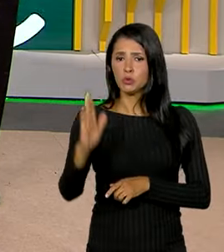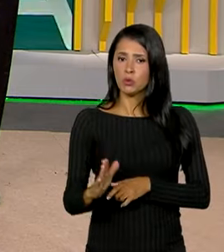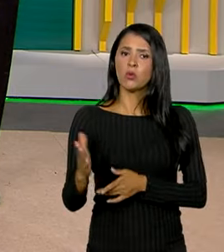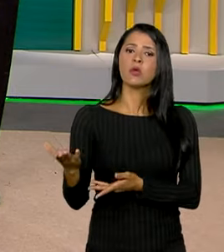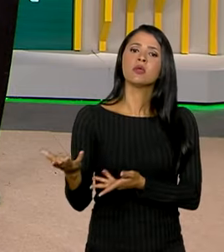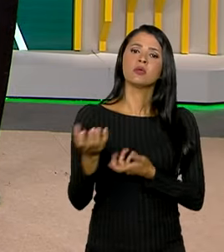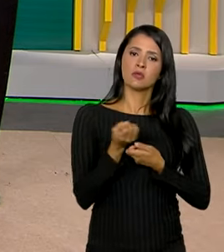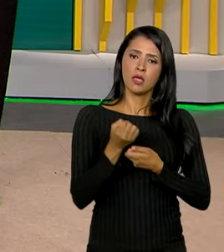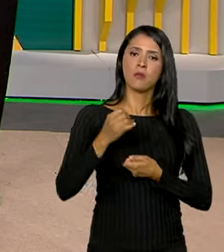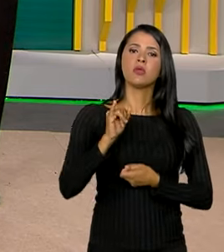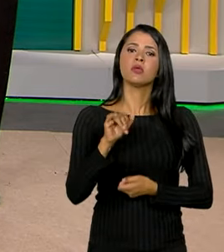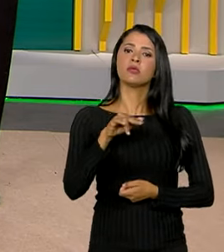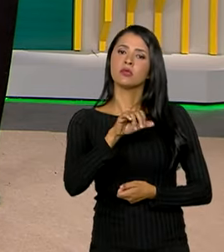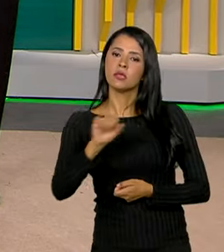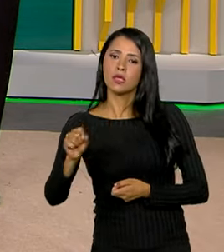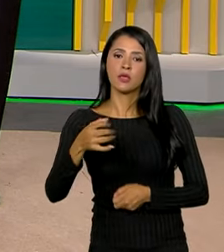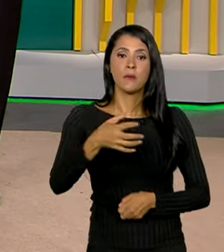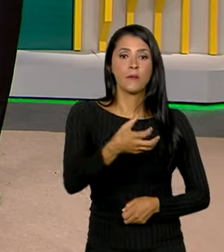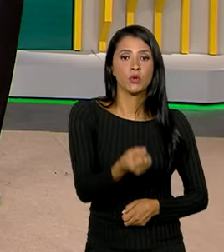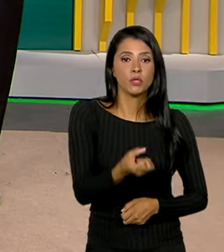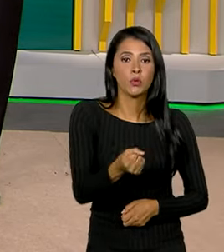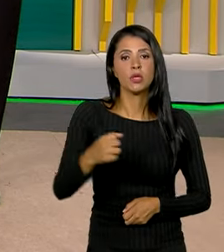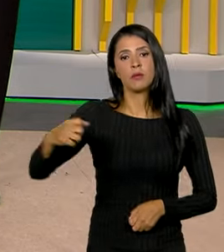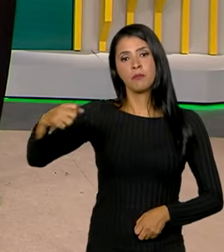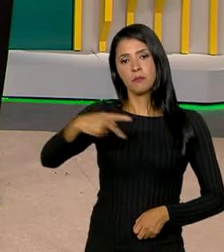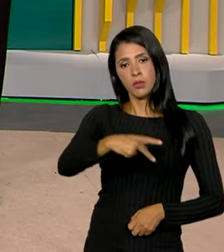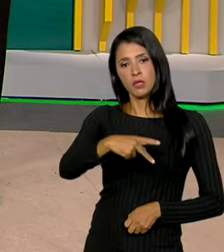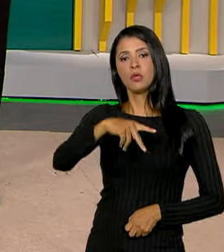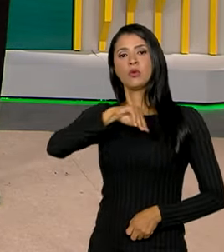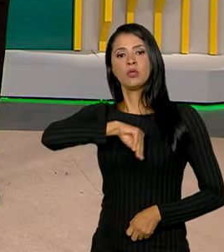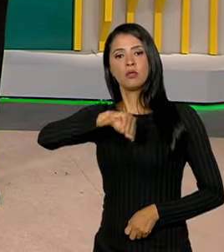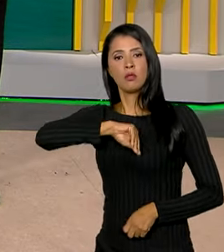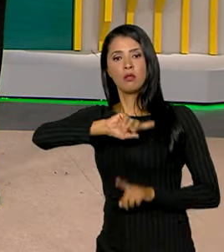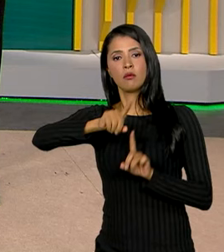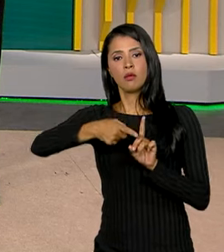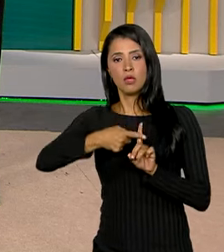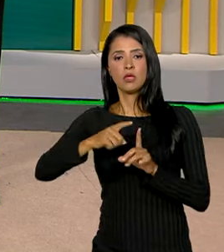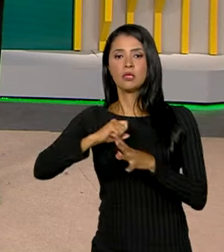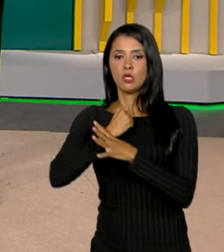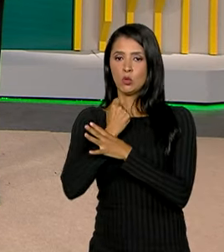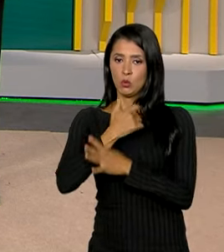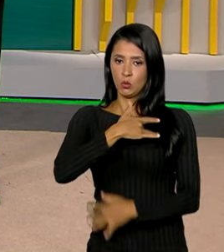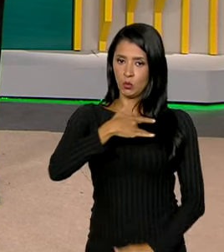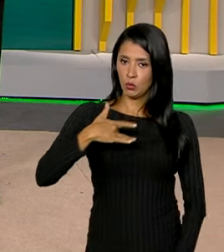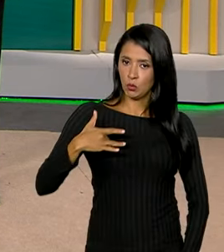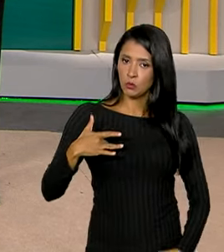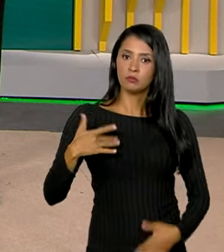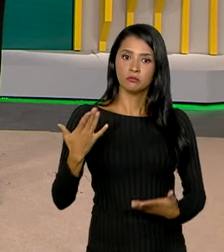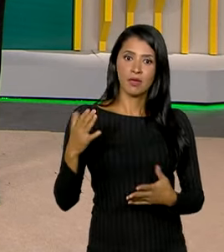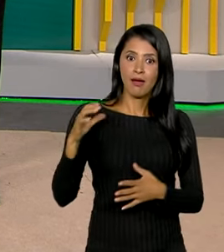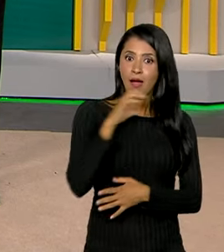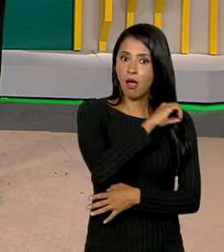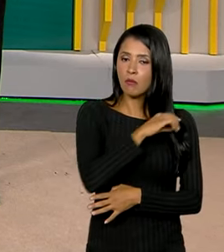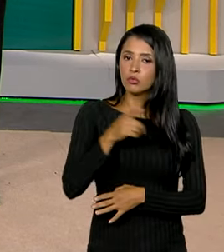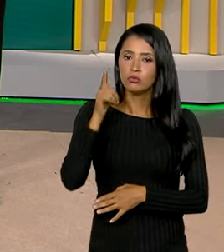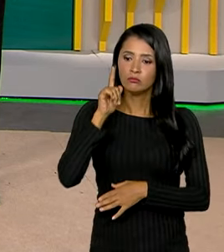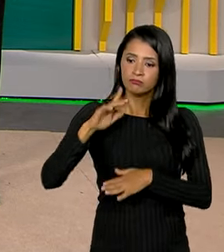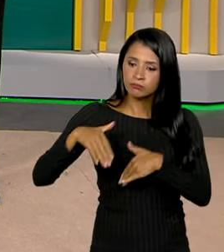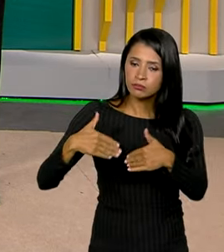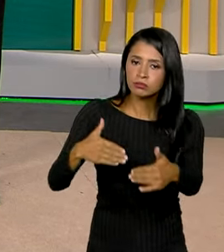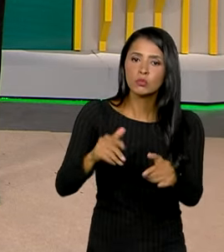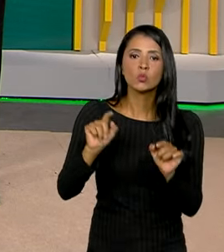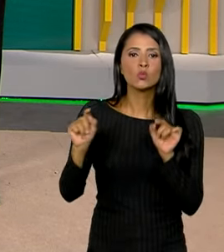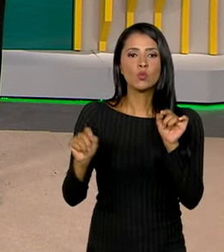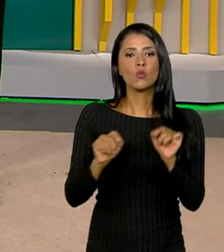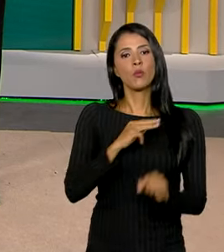do INSS, como aposentadoria, pensão, salário, maternidade e seguro-saúde. É verdade. E para agilizar esses processos,